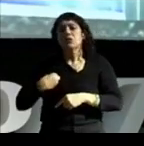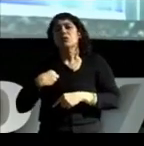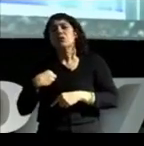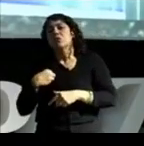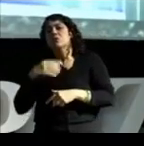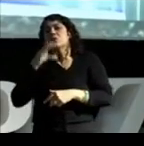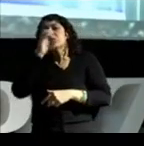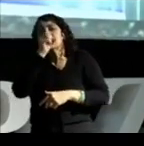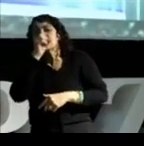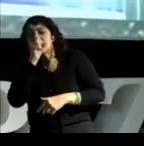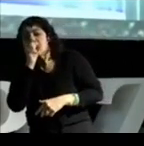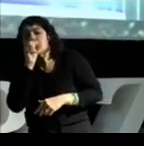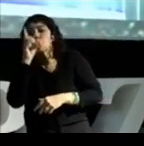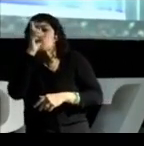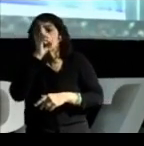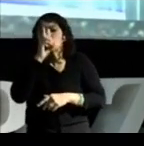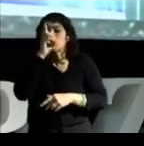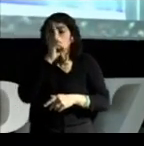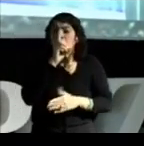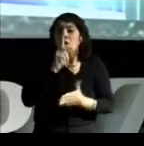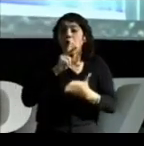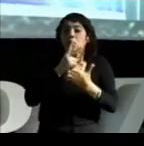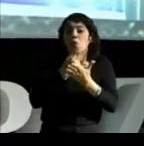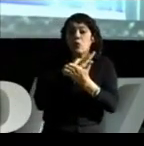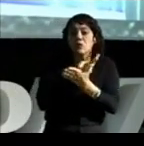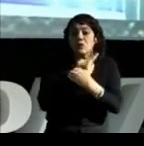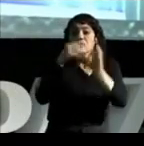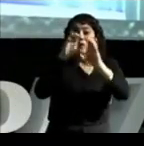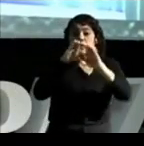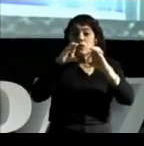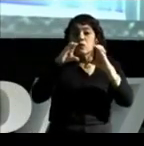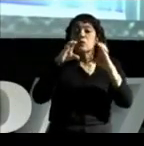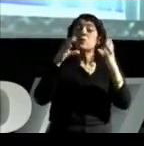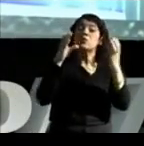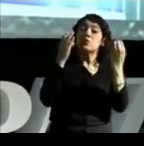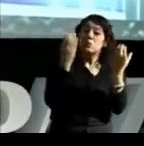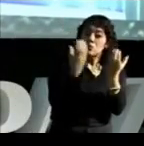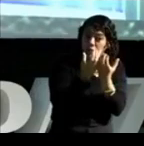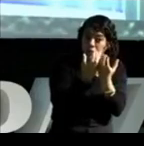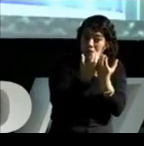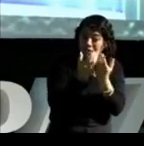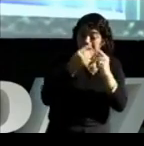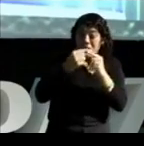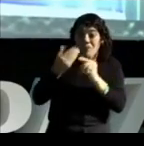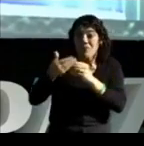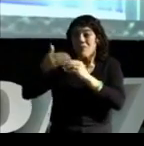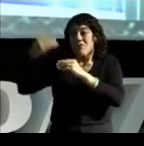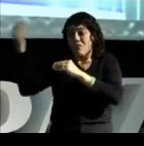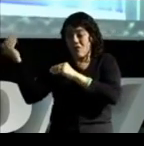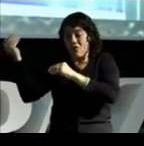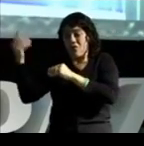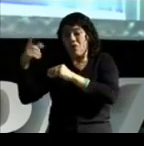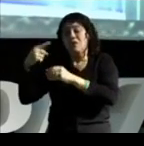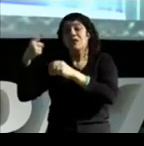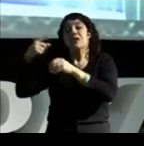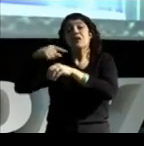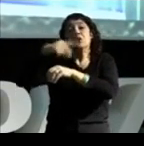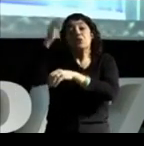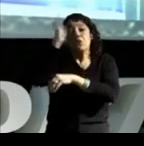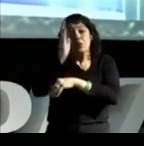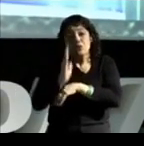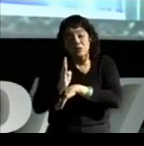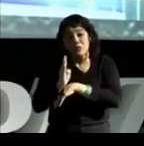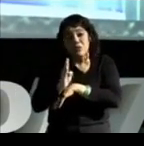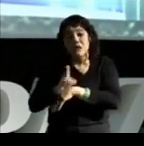em que ocorreu uma grande tragédia. E não foi em outro estado,